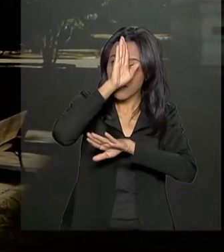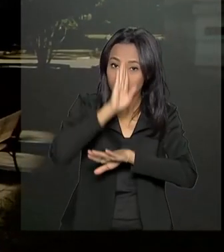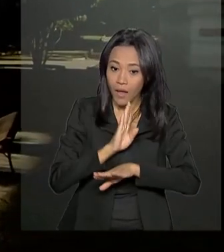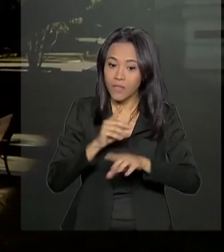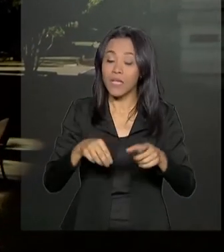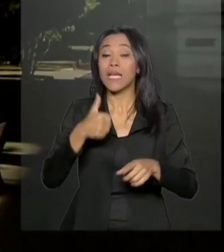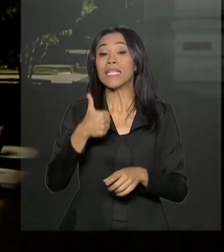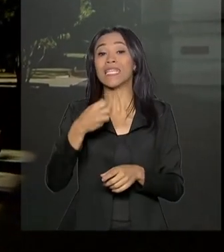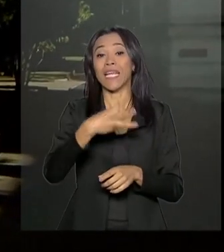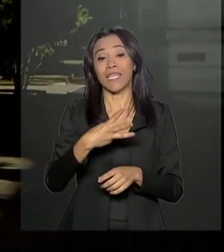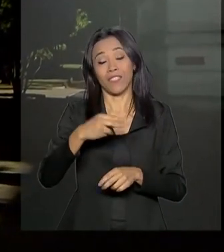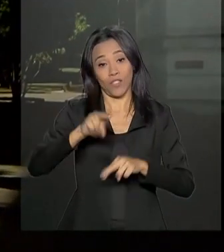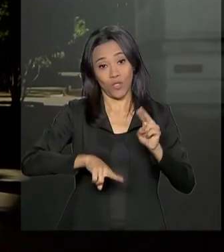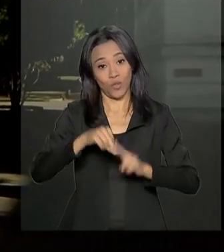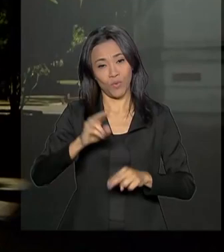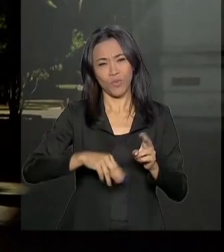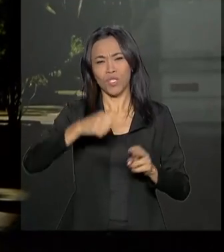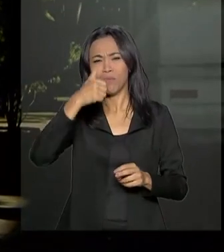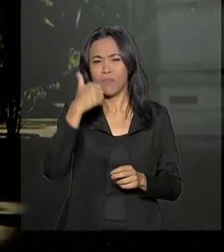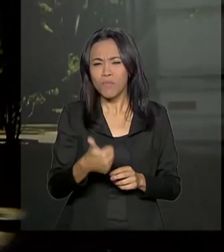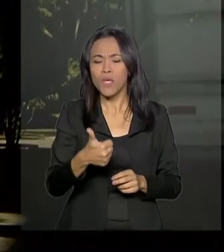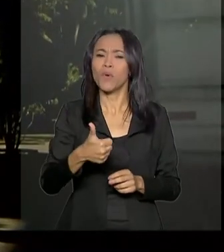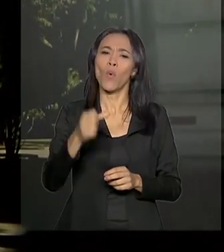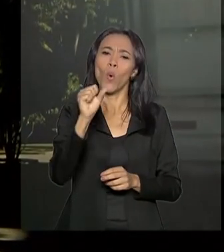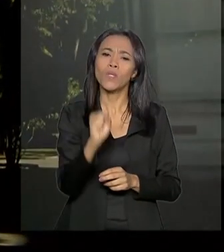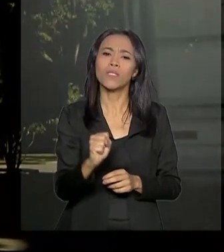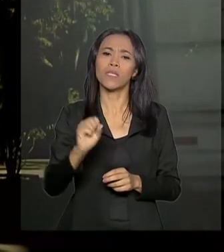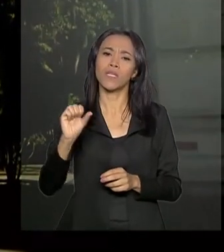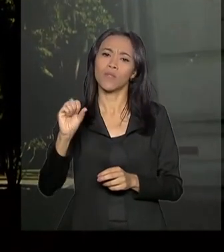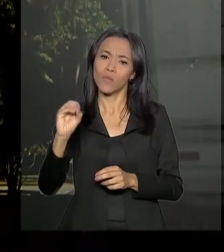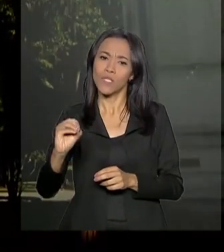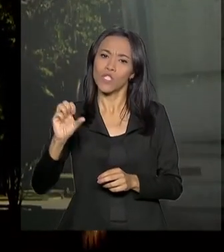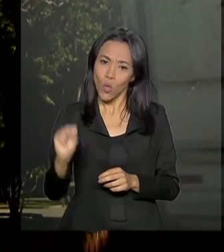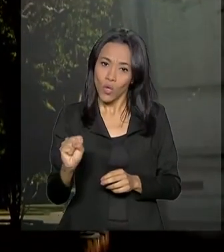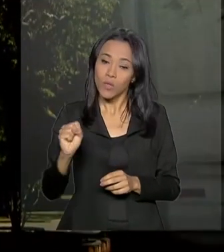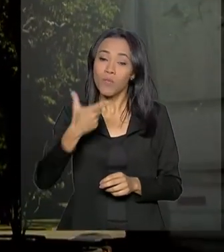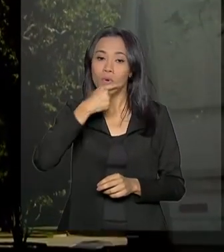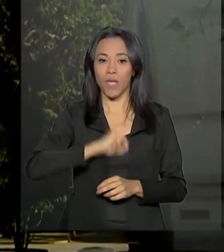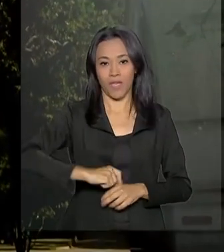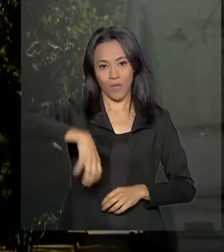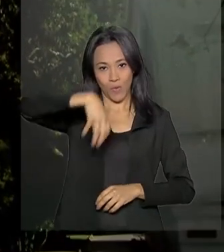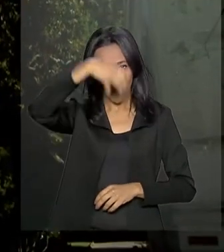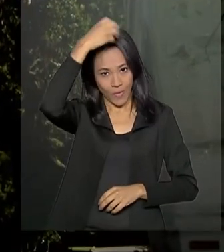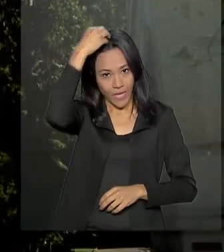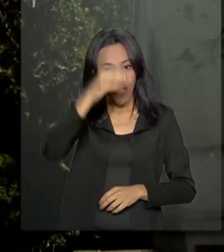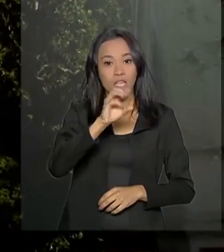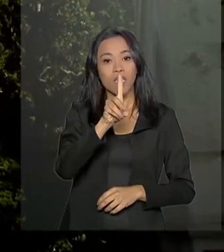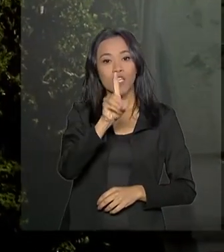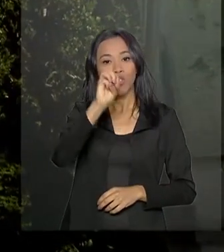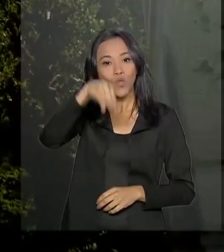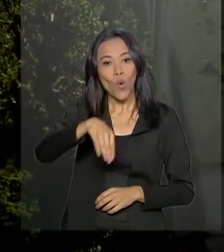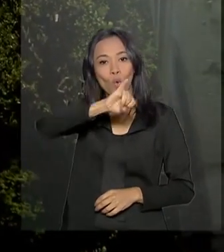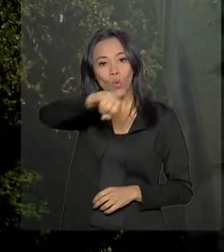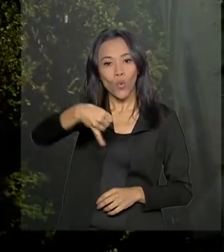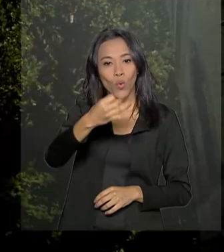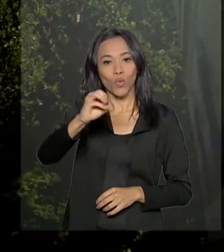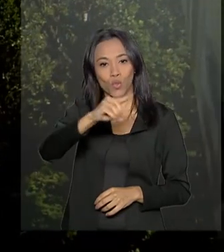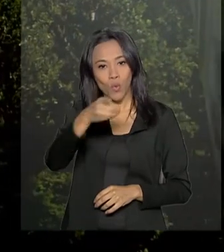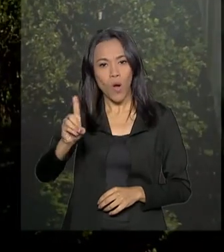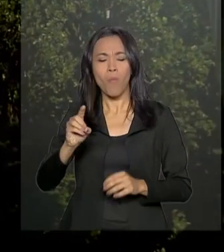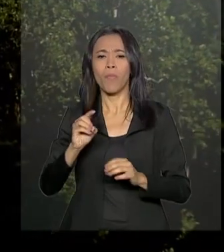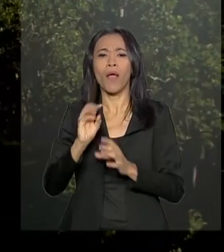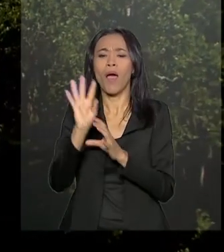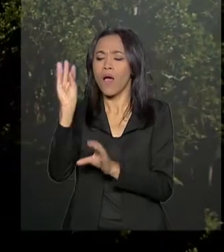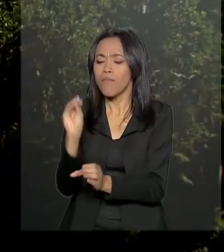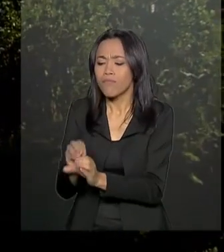em 13 de junho de 1808 pelo príncipe regente Dom João como um local para aclimatação de espécies vegetais